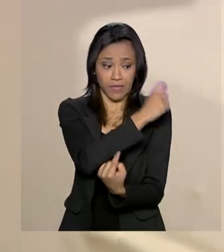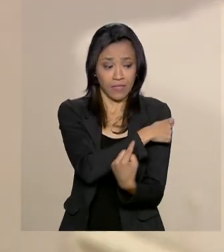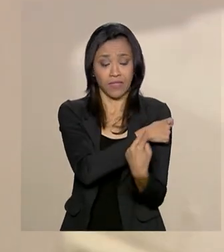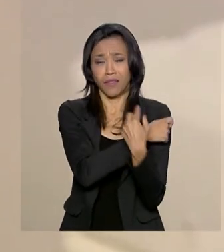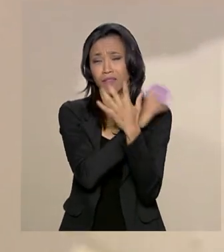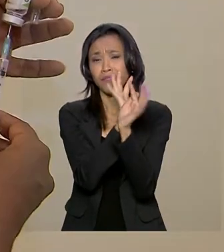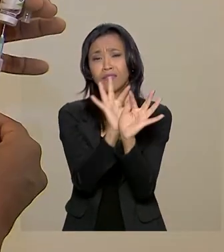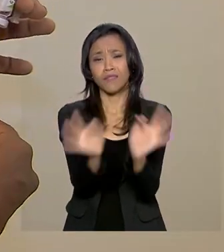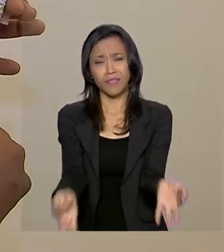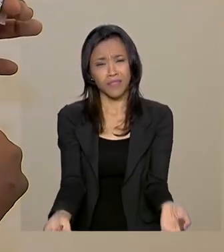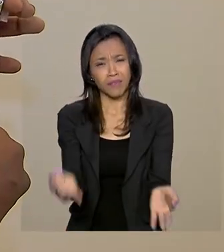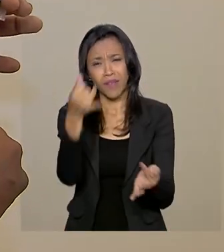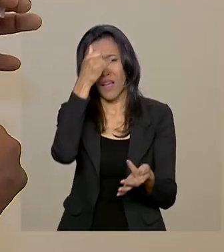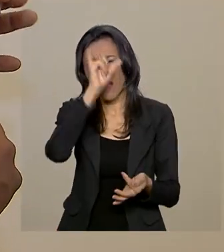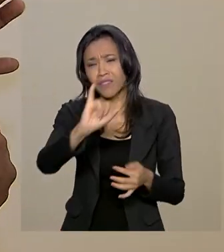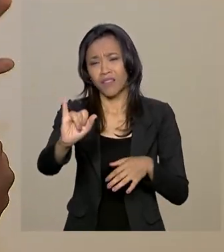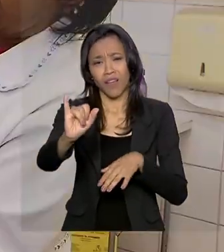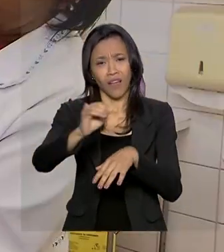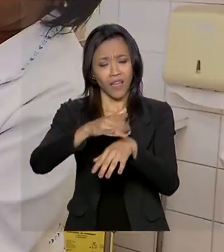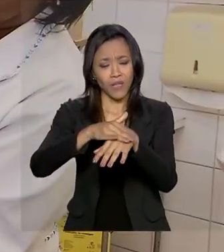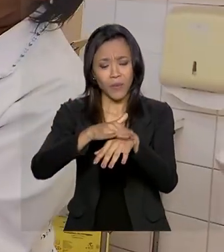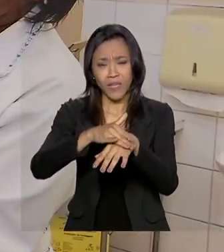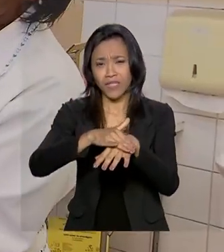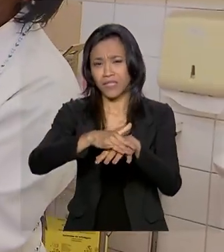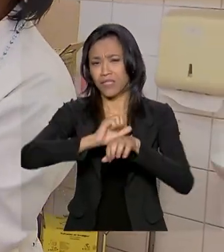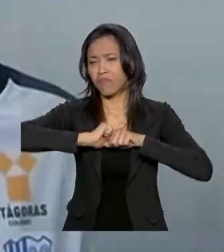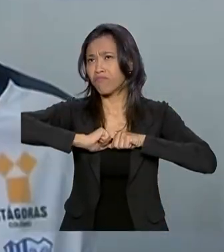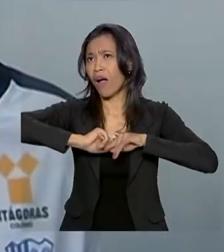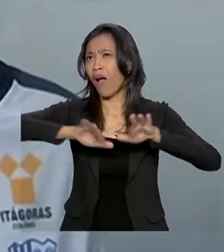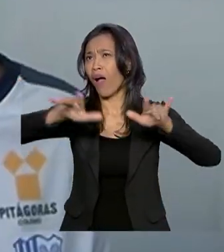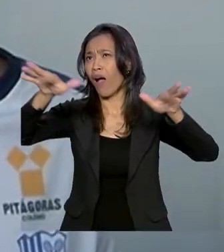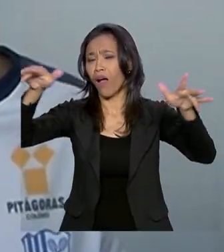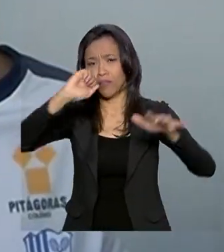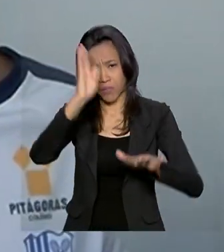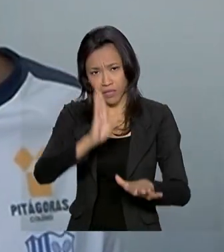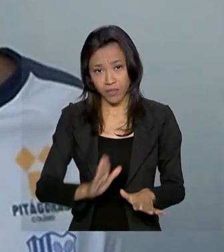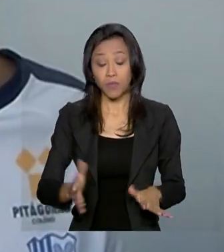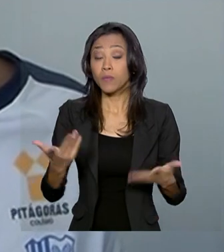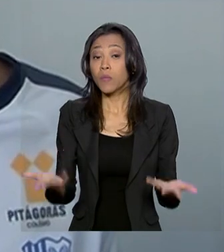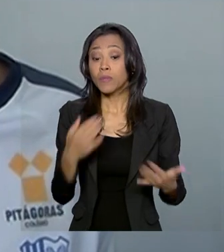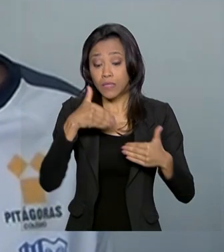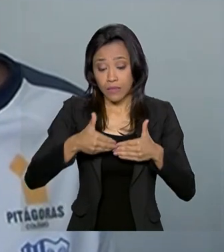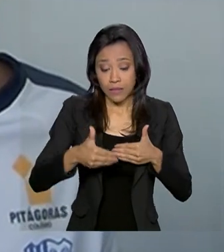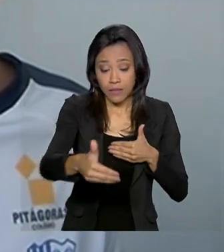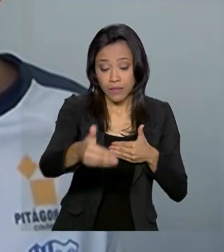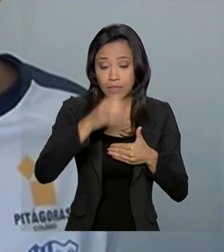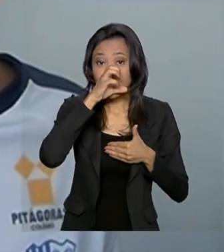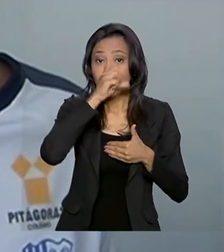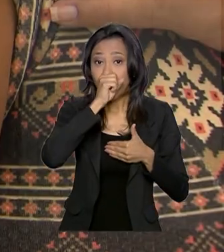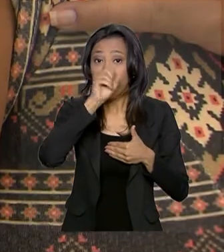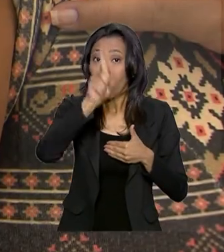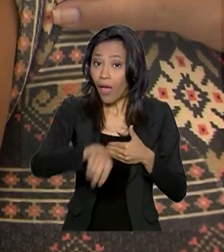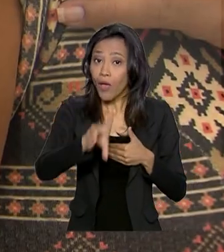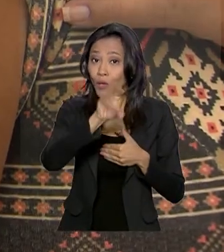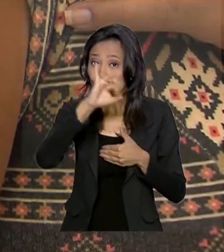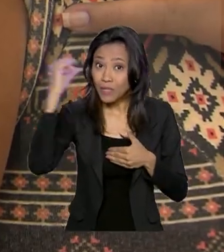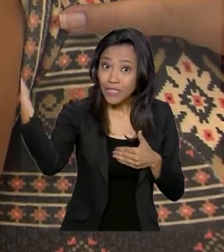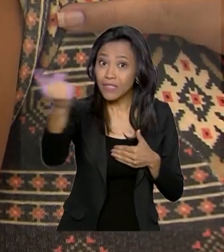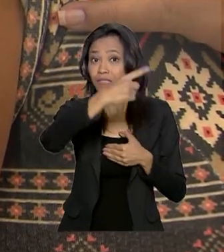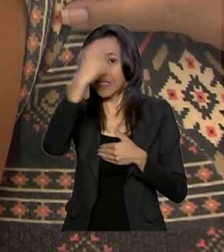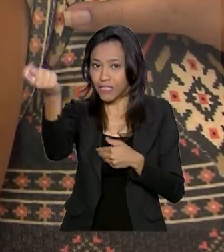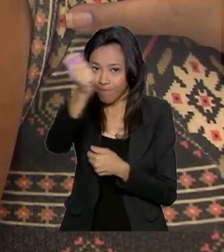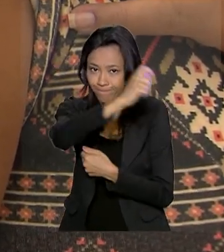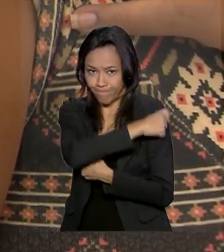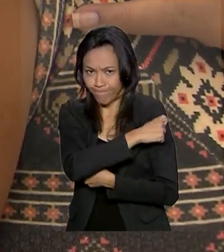eficaz de impedir que a doença se alastre pelo país. No sábado acontece o dia D da campanha nacional de vacinação e para se